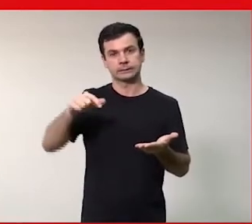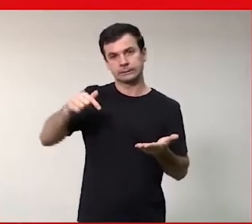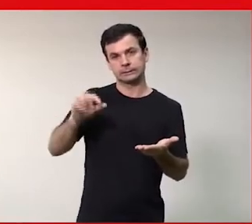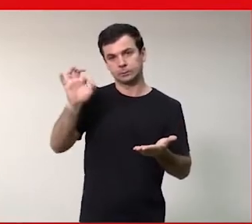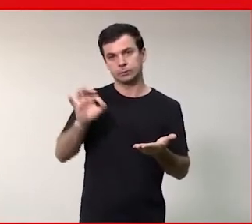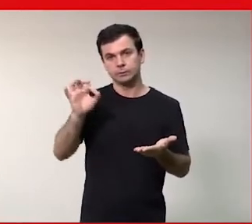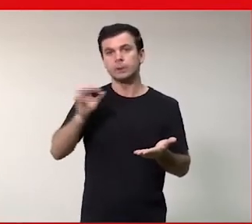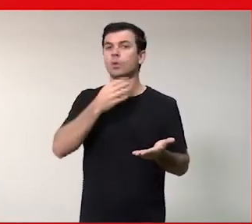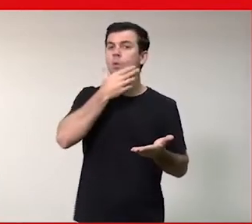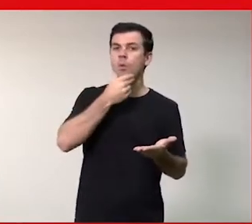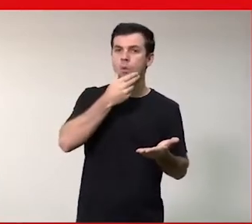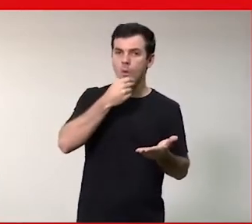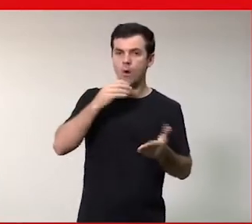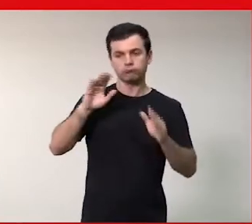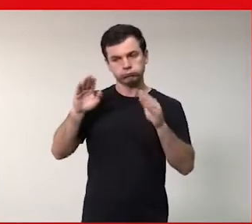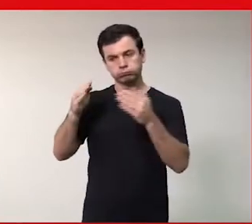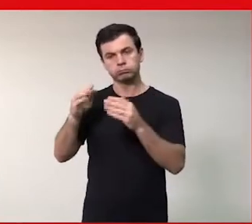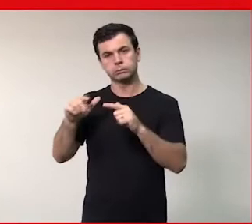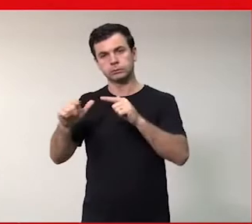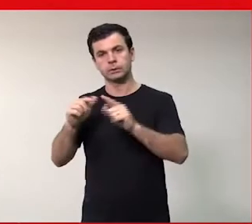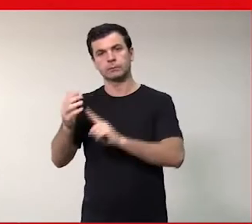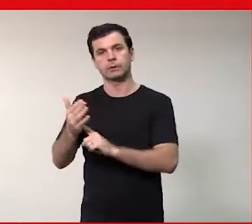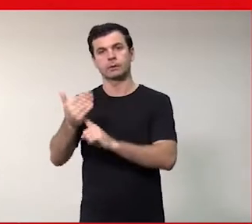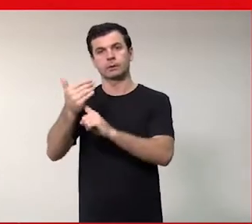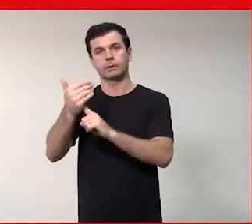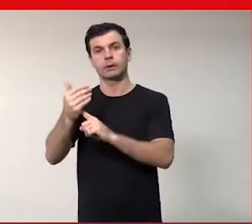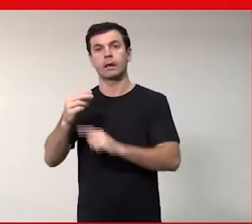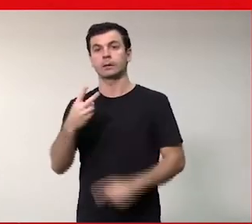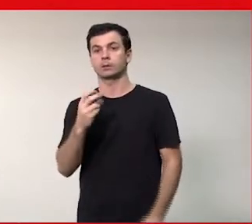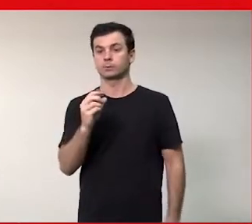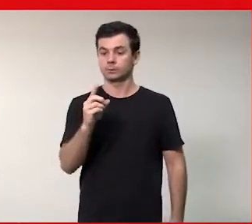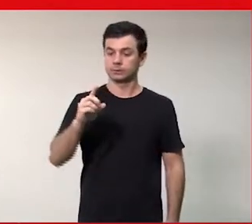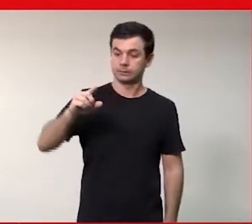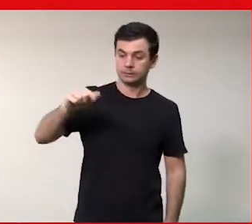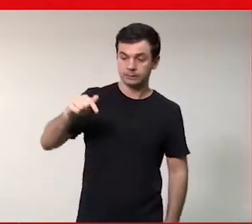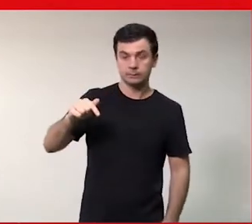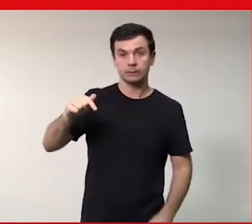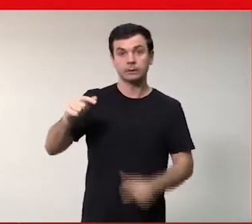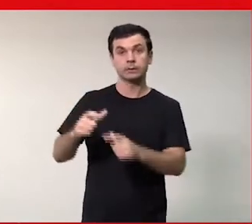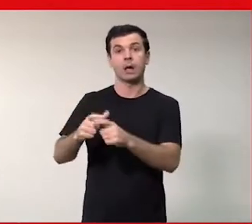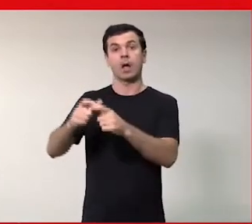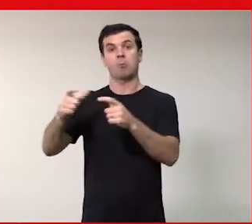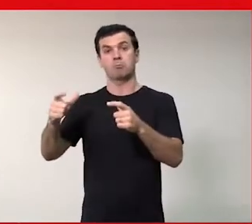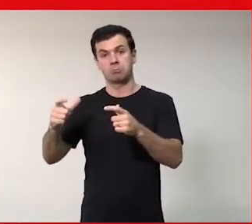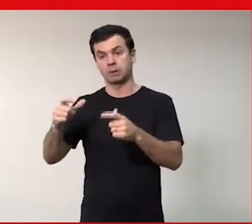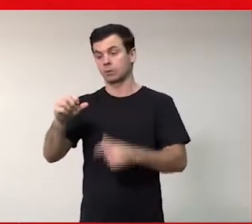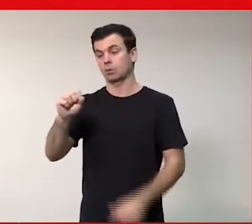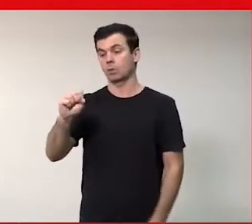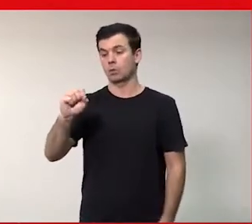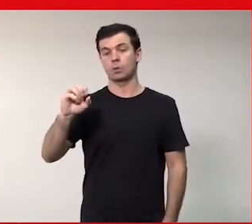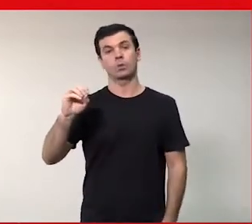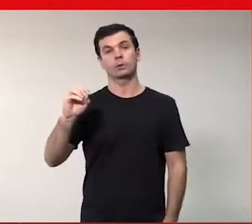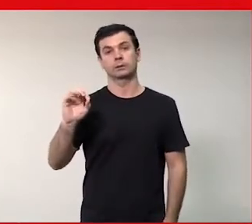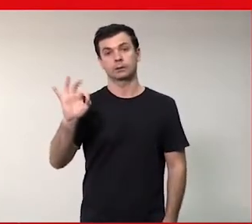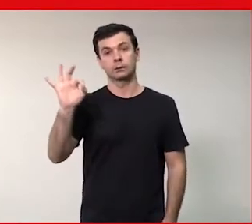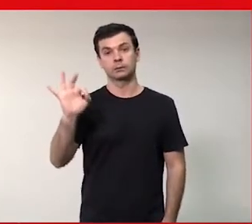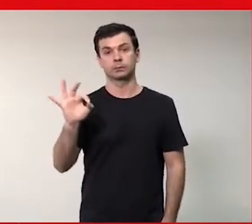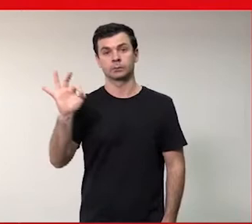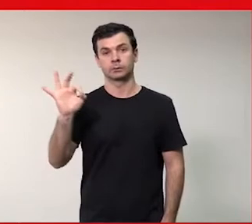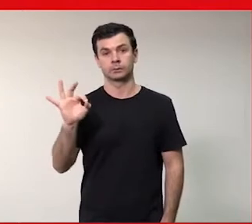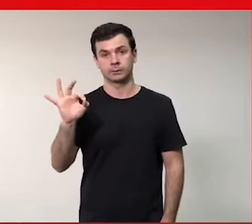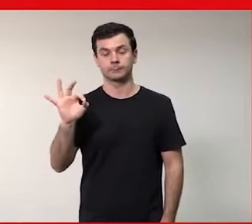homens e, em 2017, esse número ele aumentou para 80%, isso aqui é um estudo da Softex,